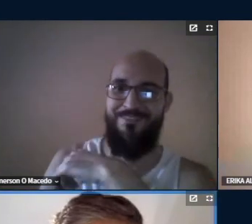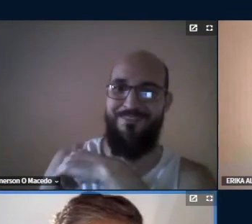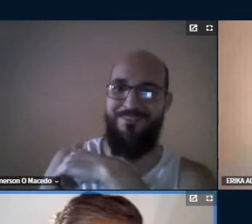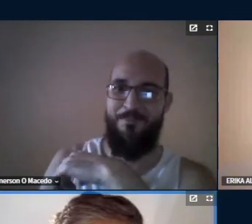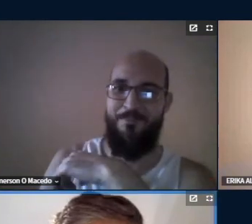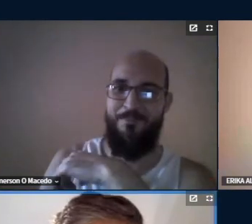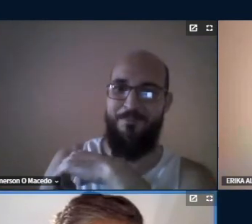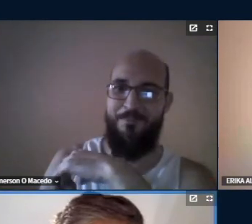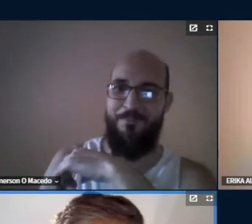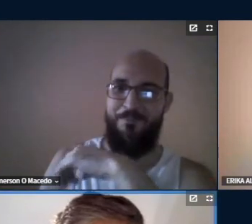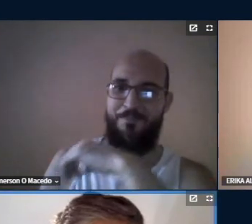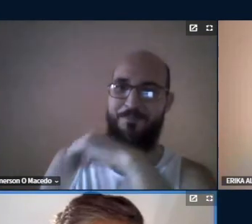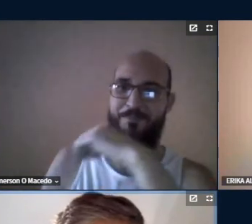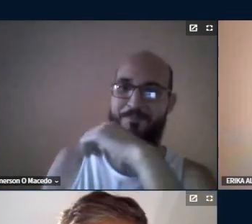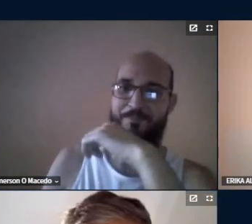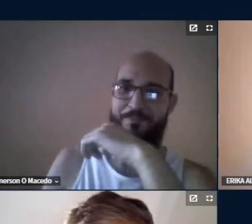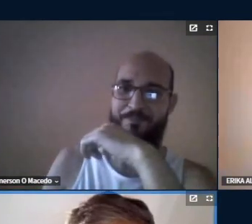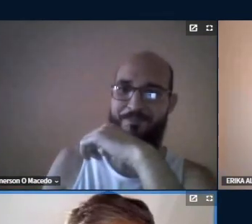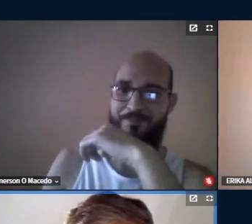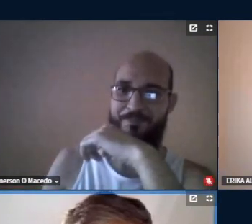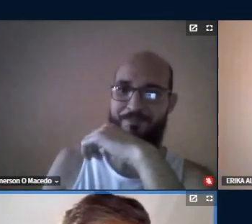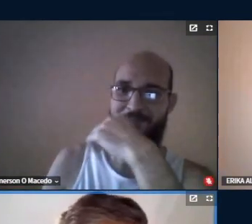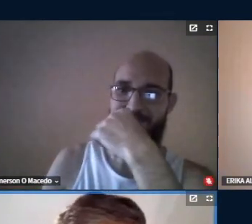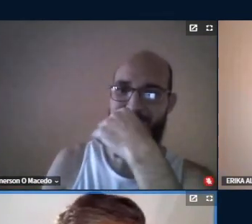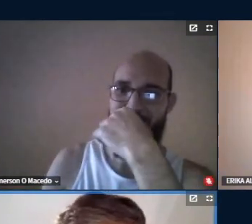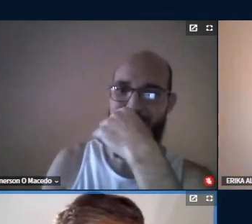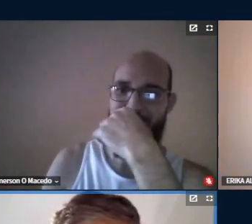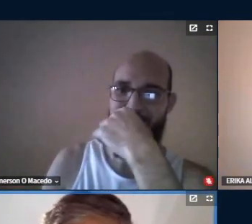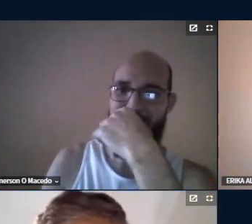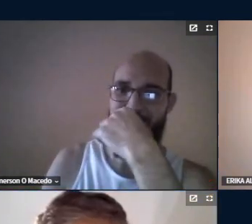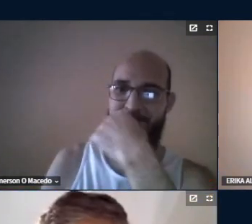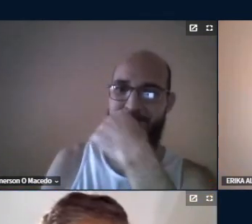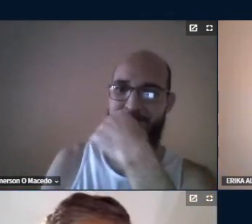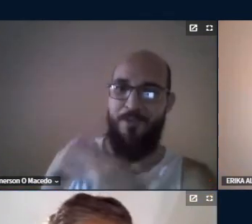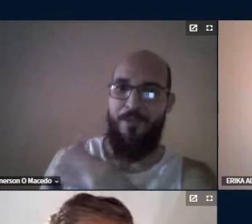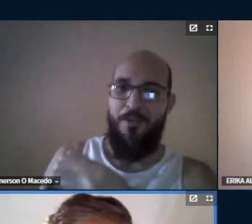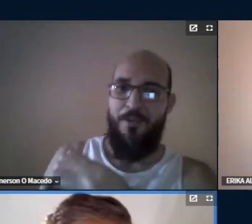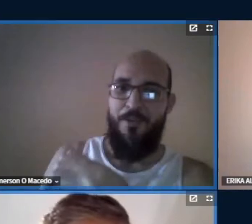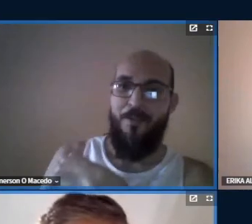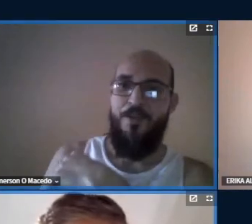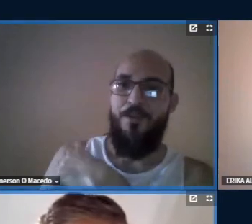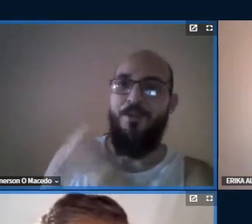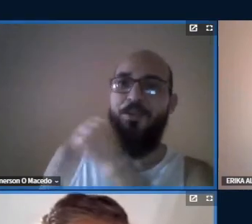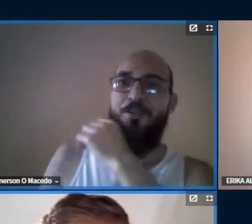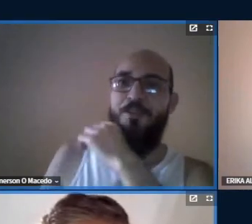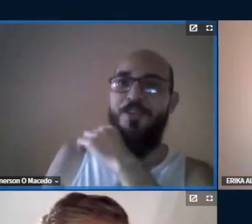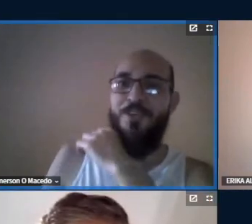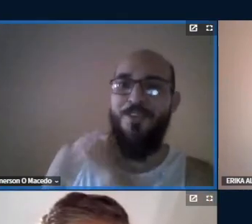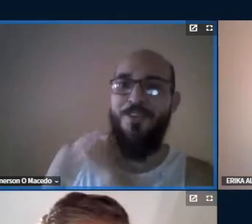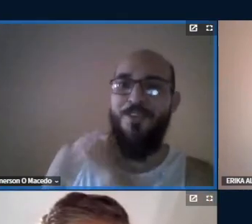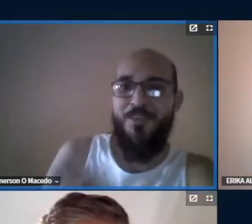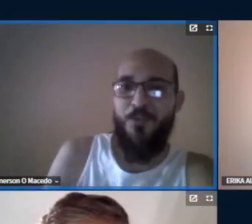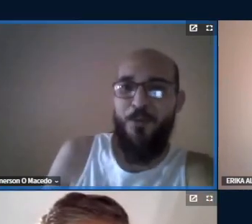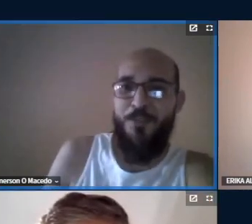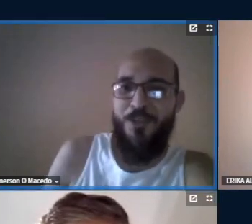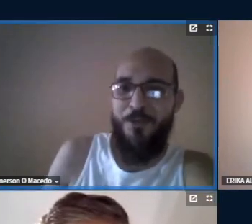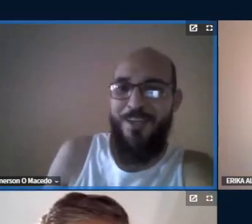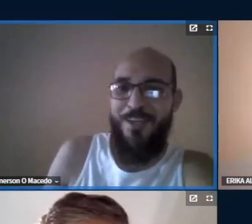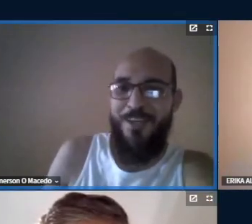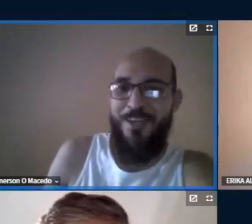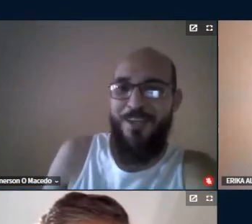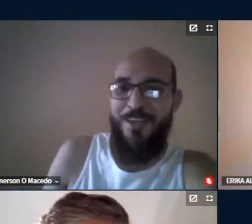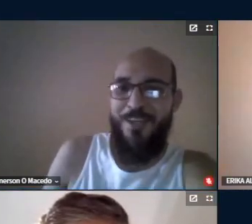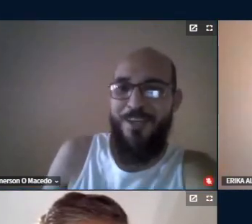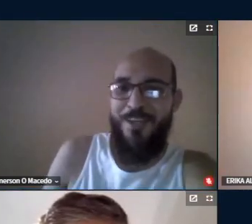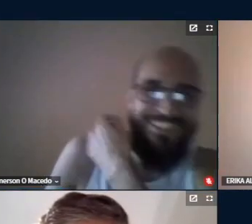ainda lembra da nossa turma claro claro o Vigília esquece o nome de